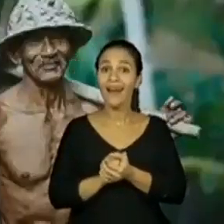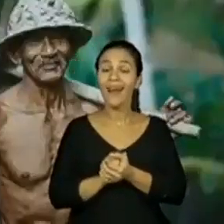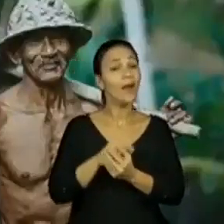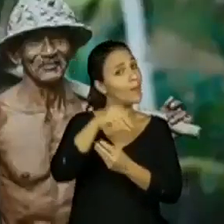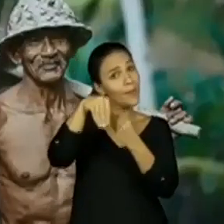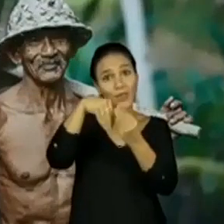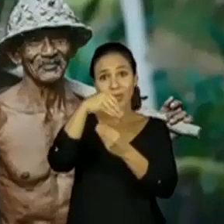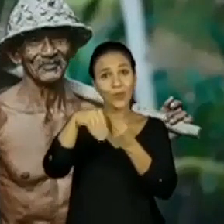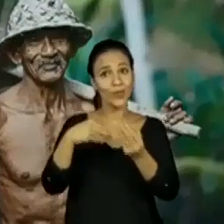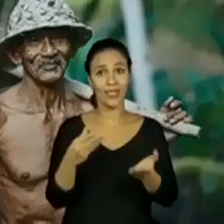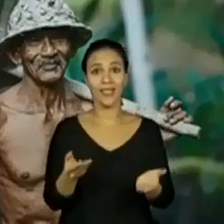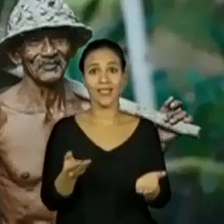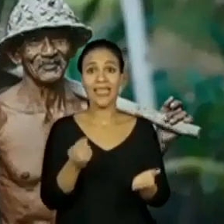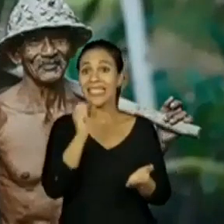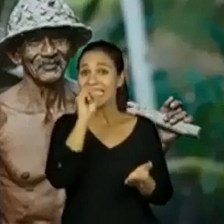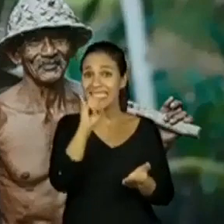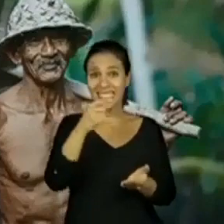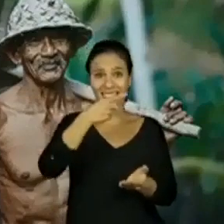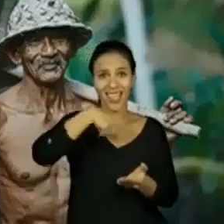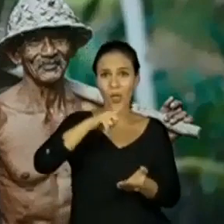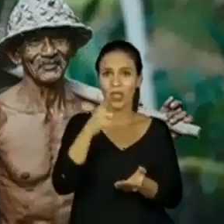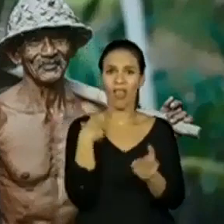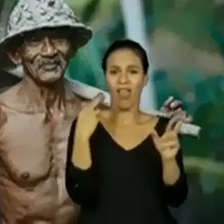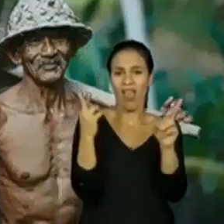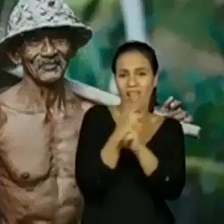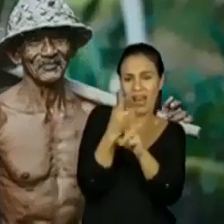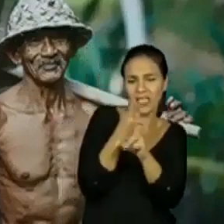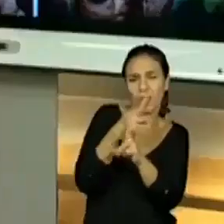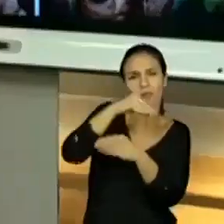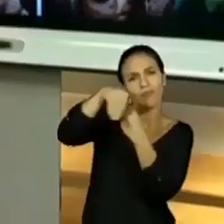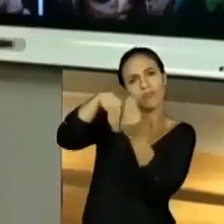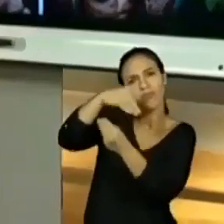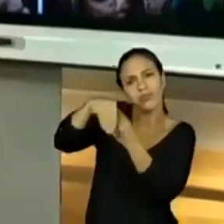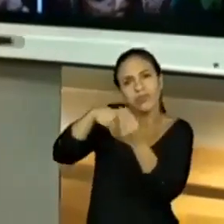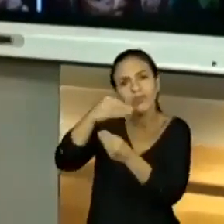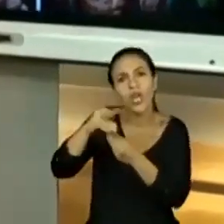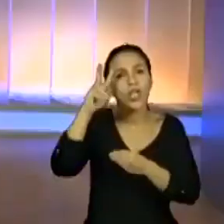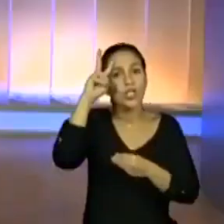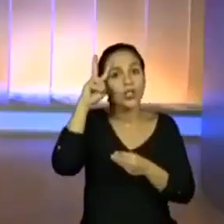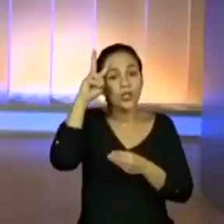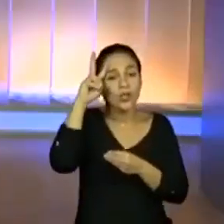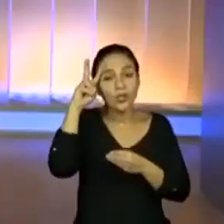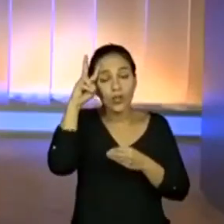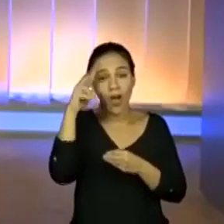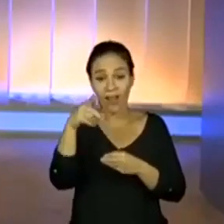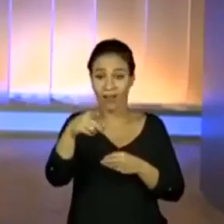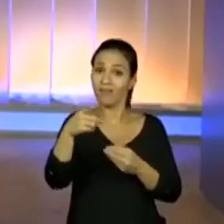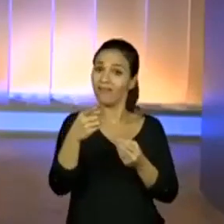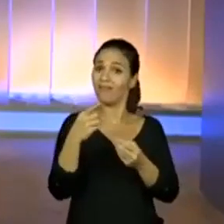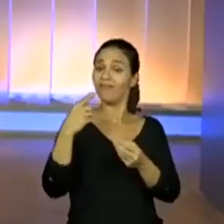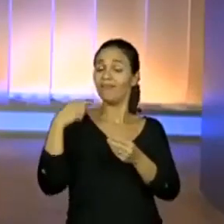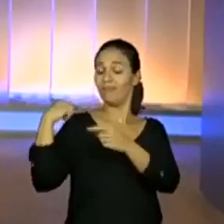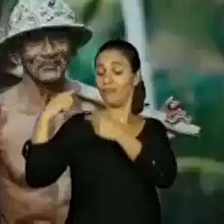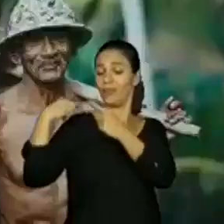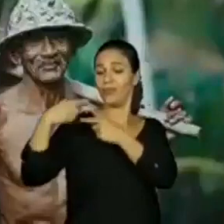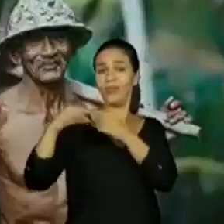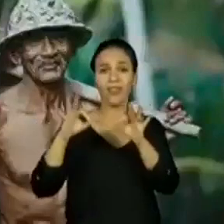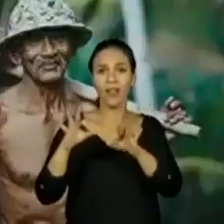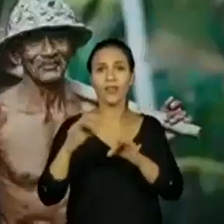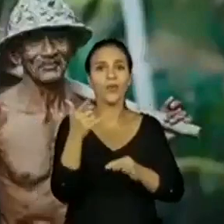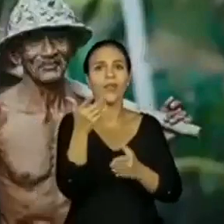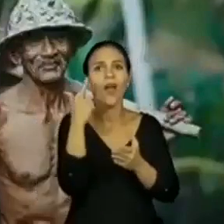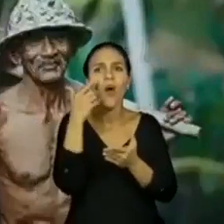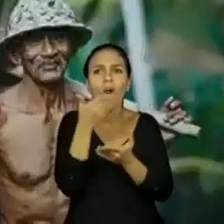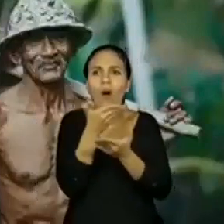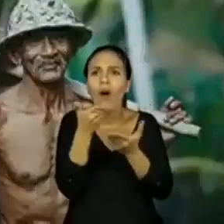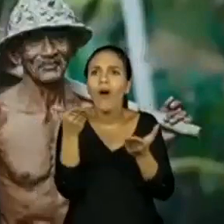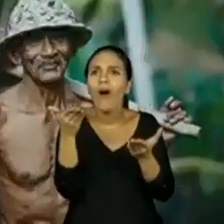Se nós não tivéssemos essa relação de miscigenação construída pela história, grandes mestres, teríamos isso? Olhem bem